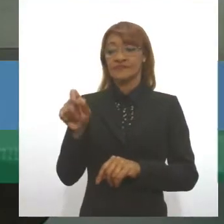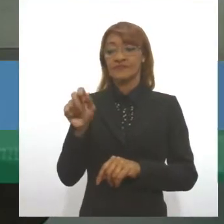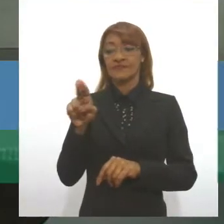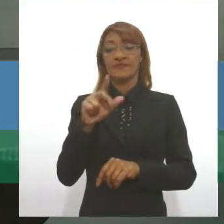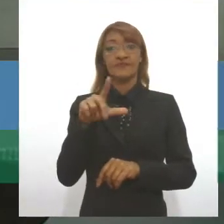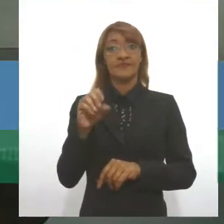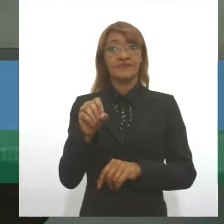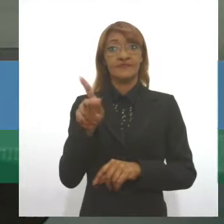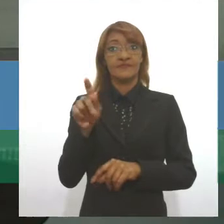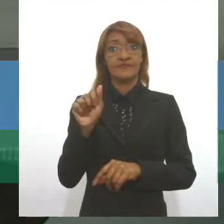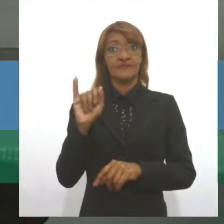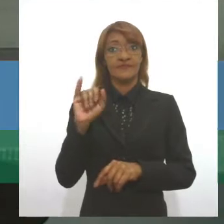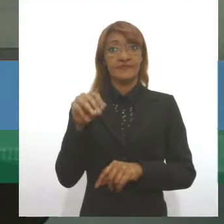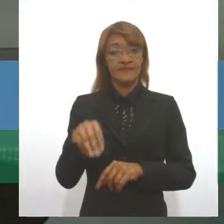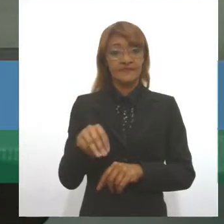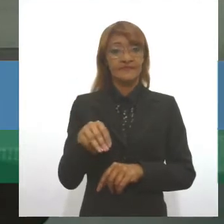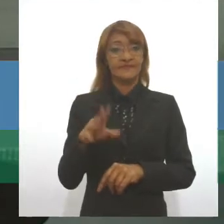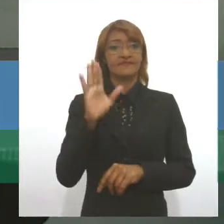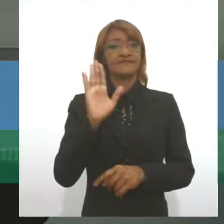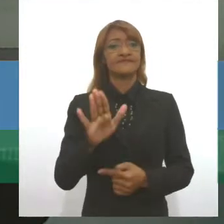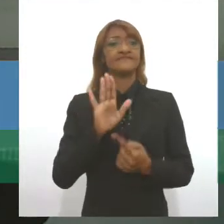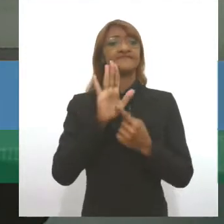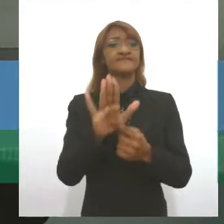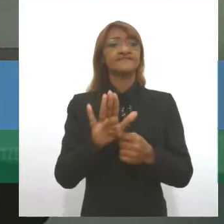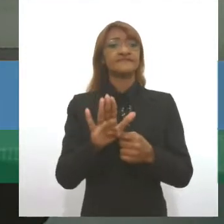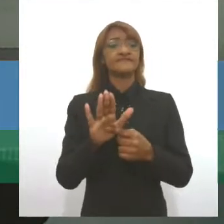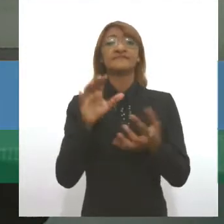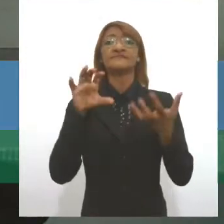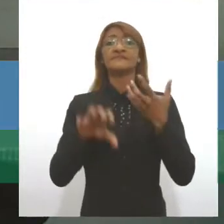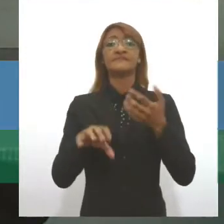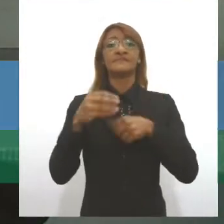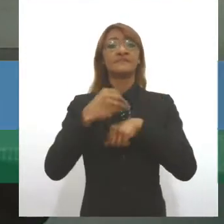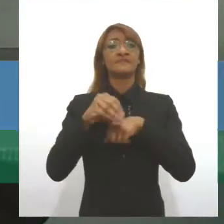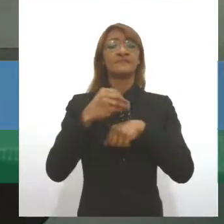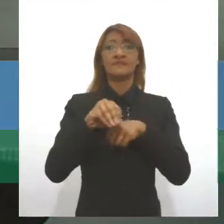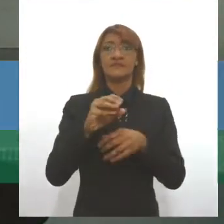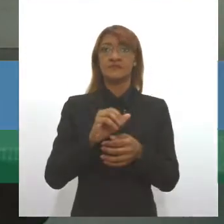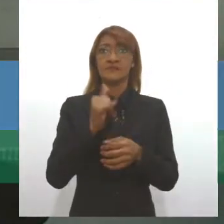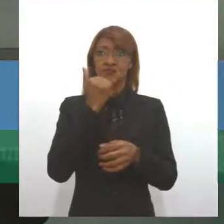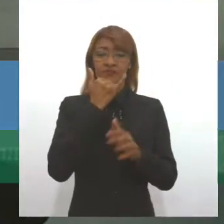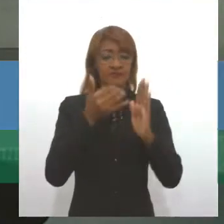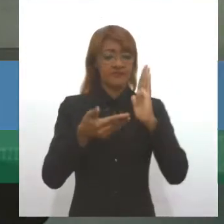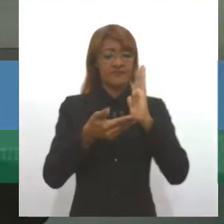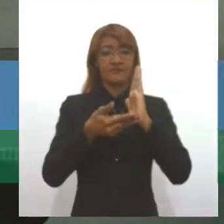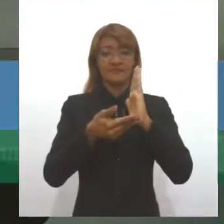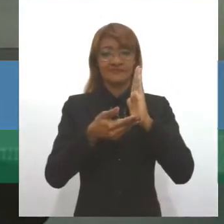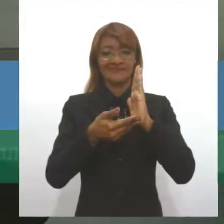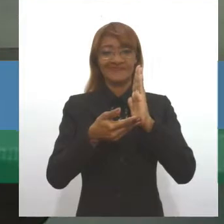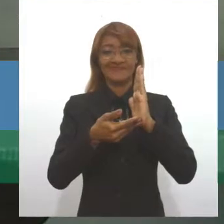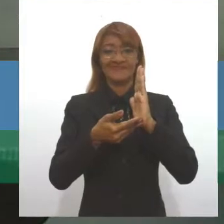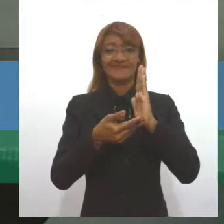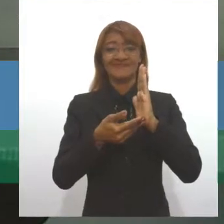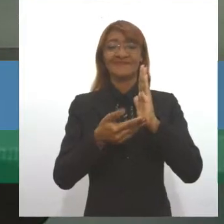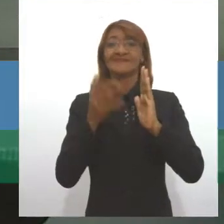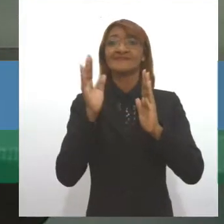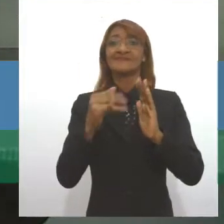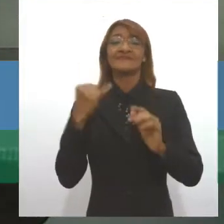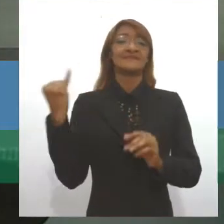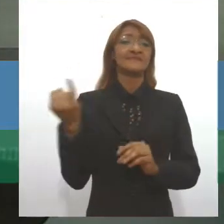se notabilizado, por apresentar no Congresso Nacional, pautas muito importantes, que transformam o estatuto,